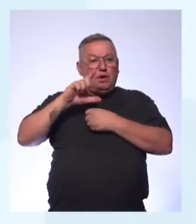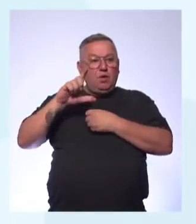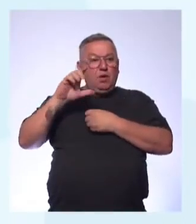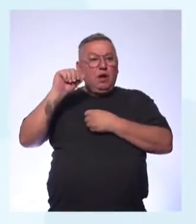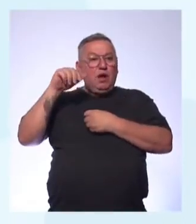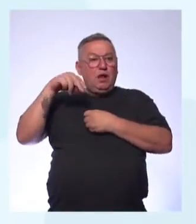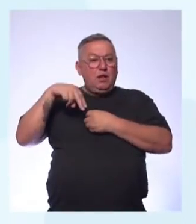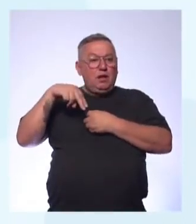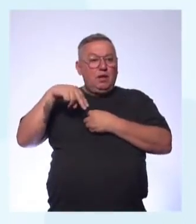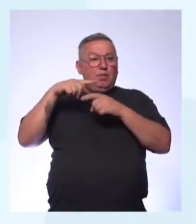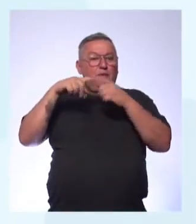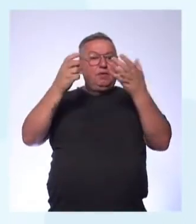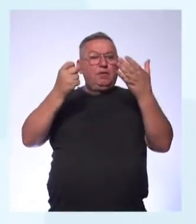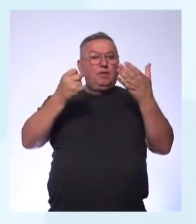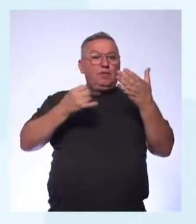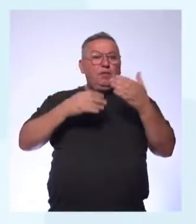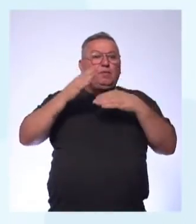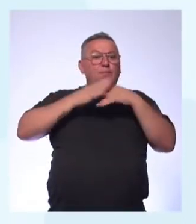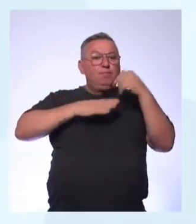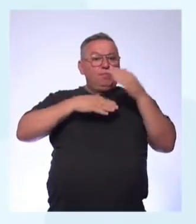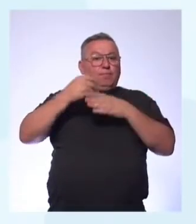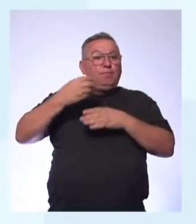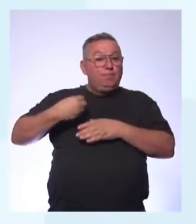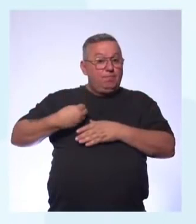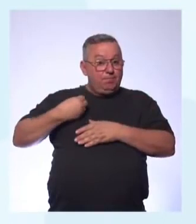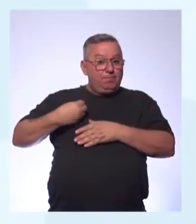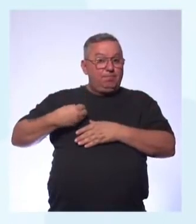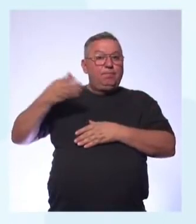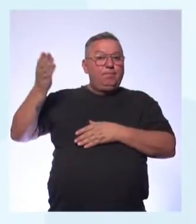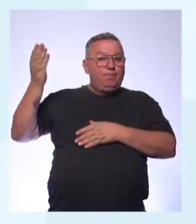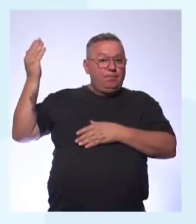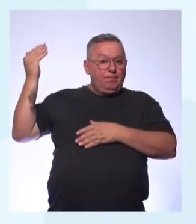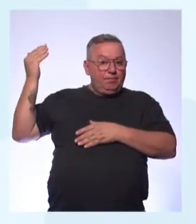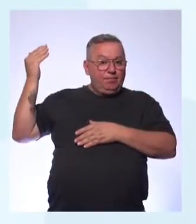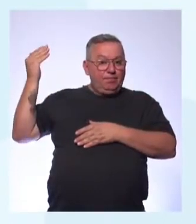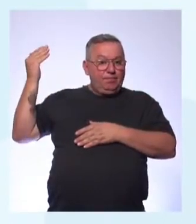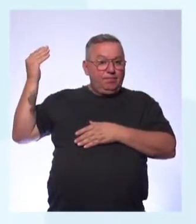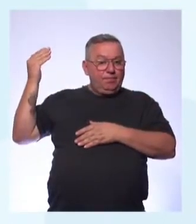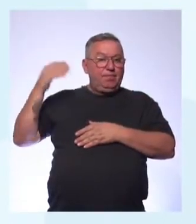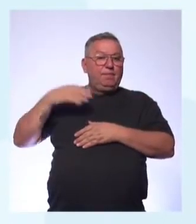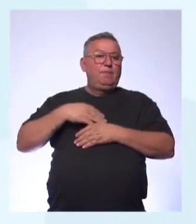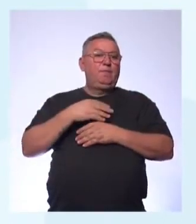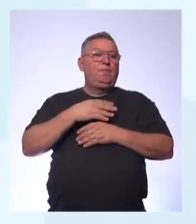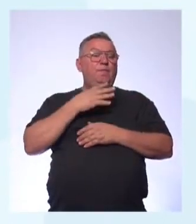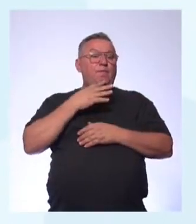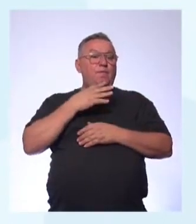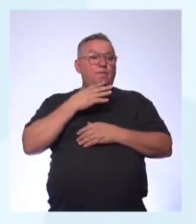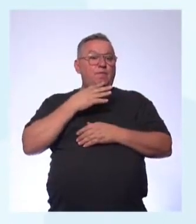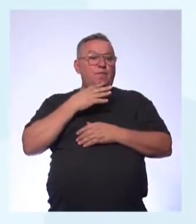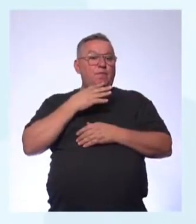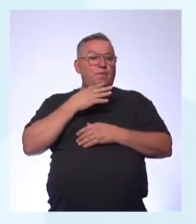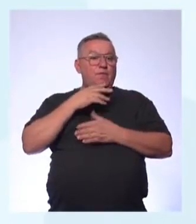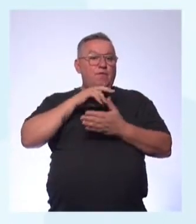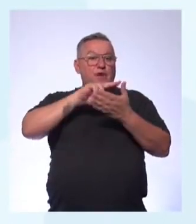modal CAN para descrever habilidades no presente e no passado 23 Reconhecer a variação